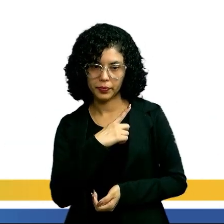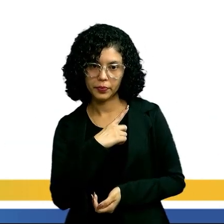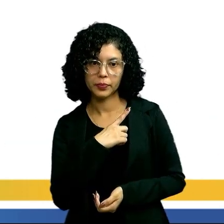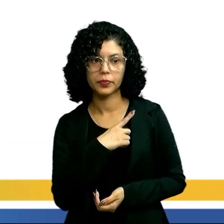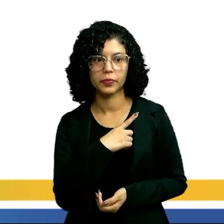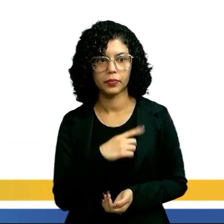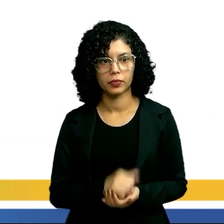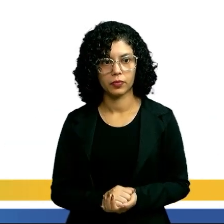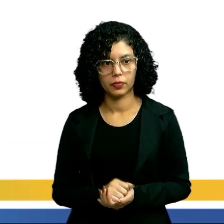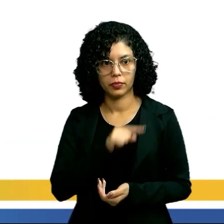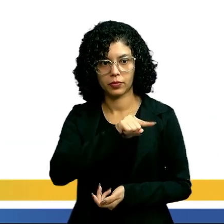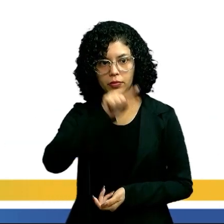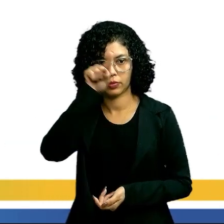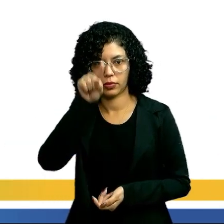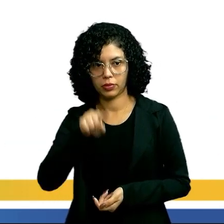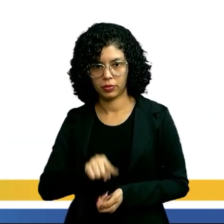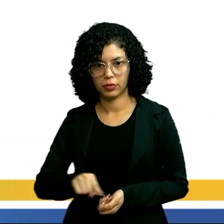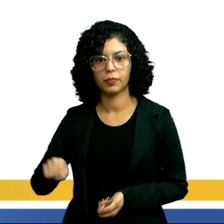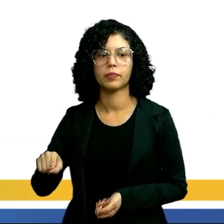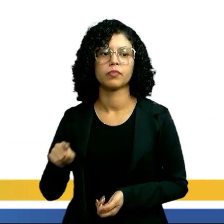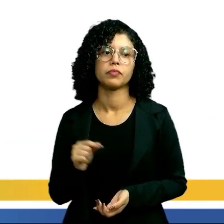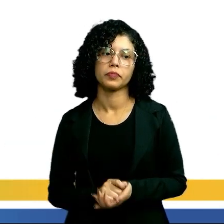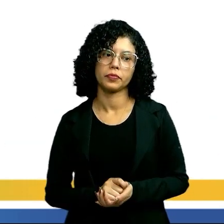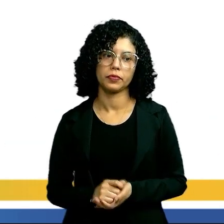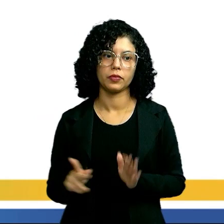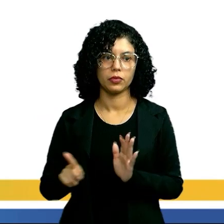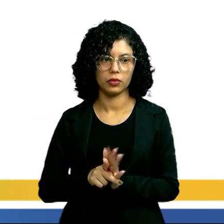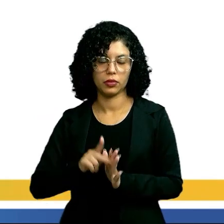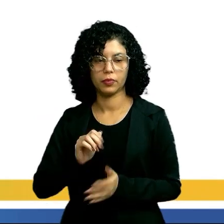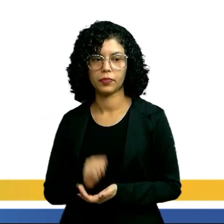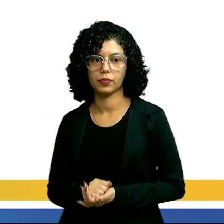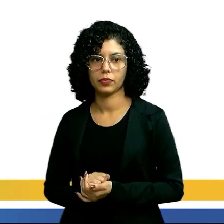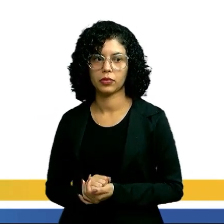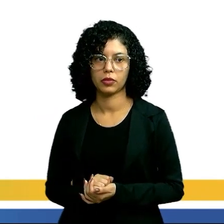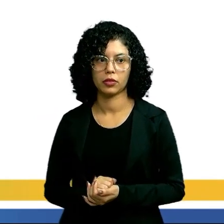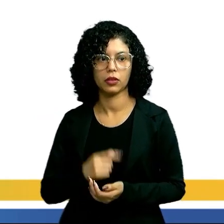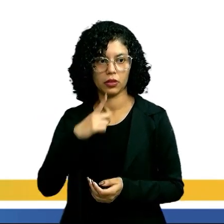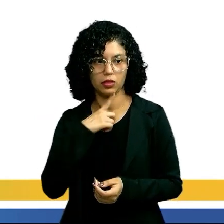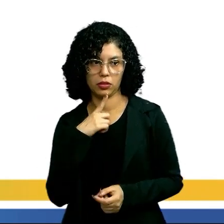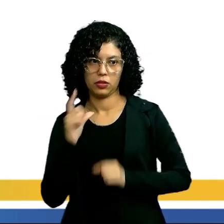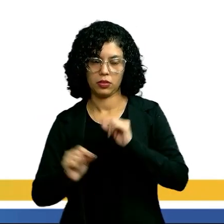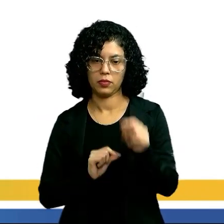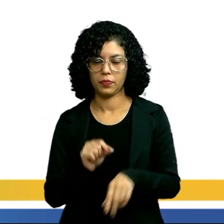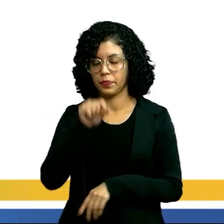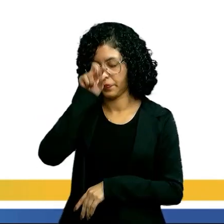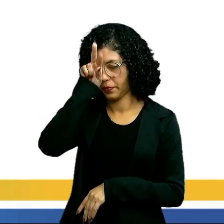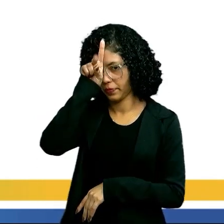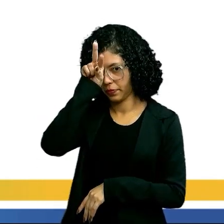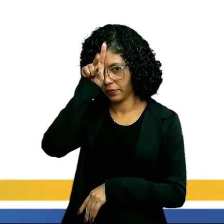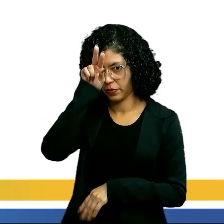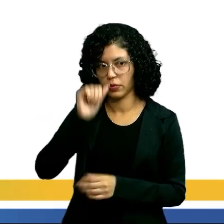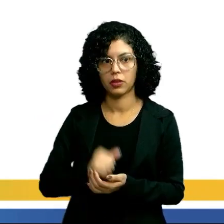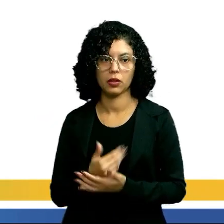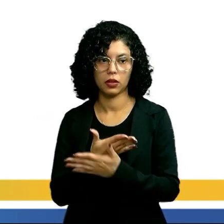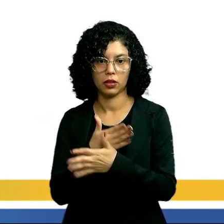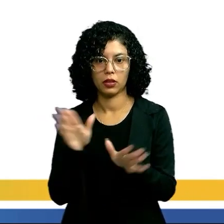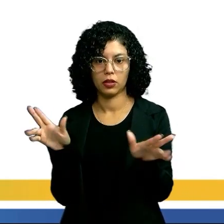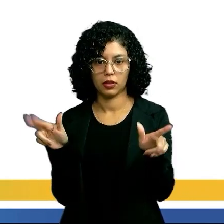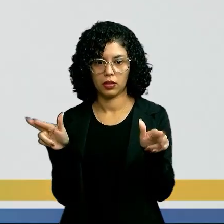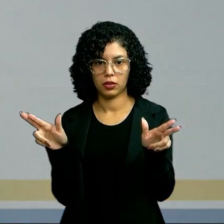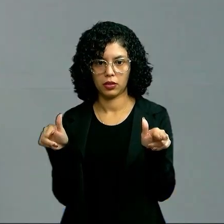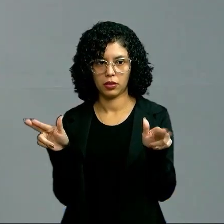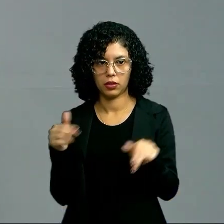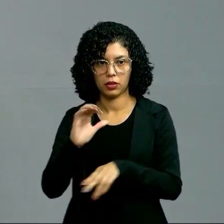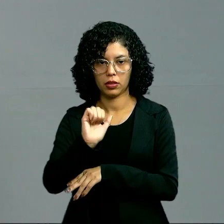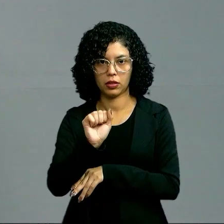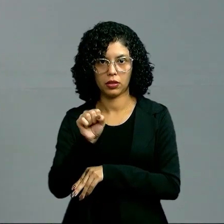um par bem grande, mas ele está na região toráxica. Eles vão ter pares de asas também, inclusive a maiorinha.